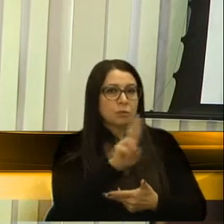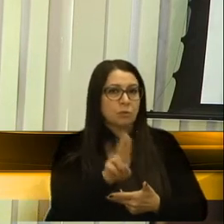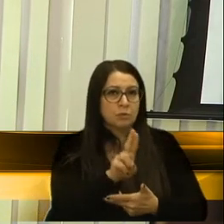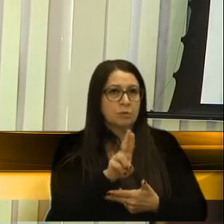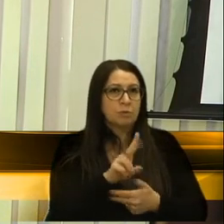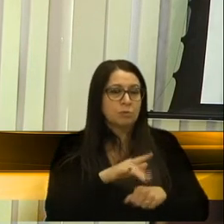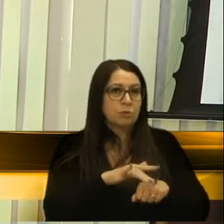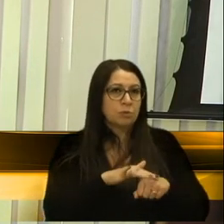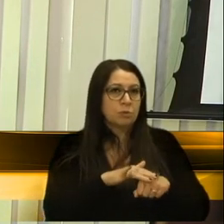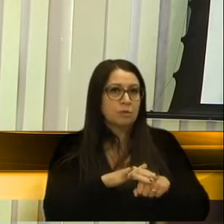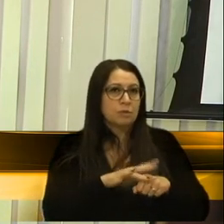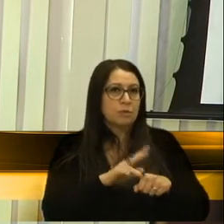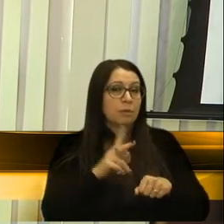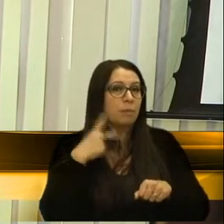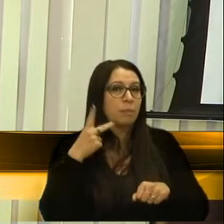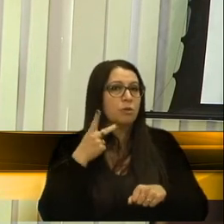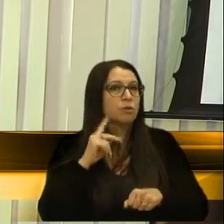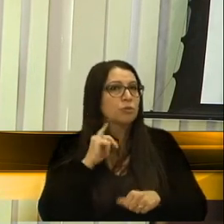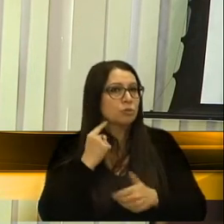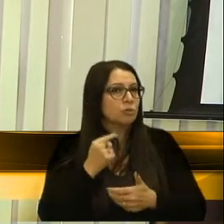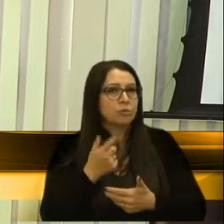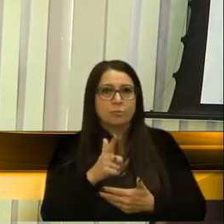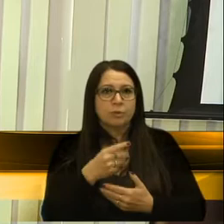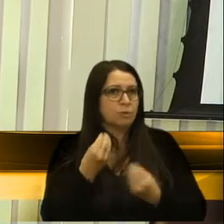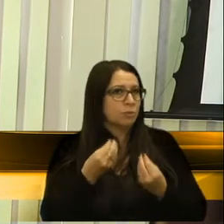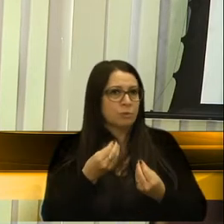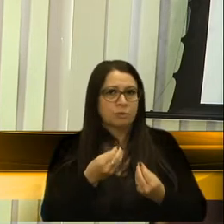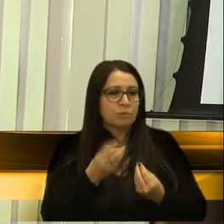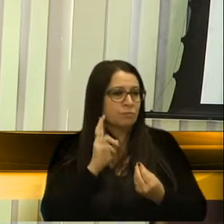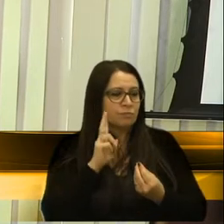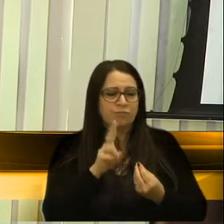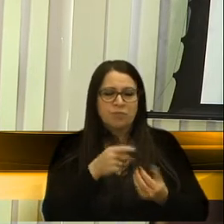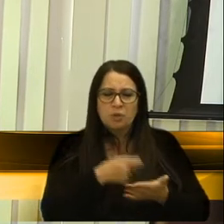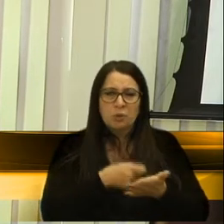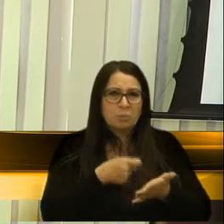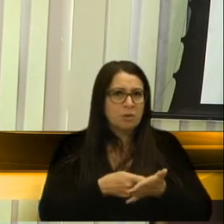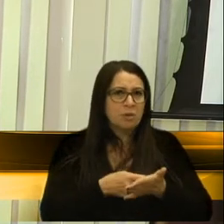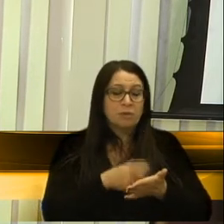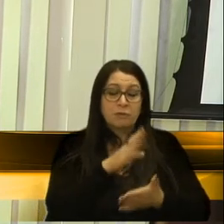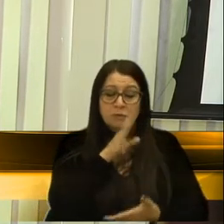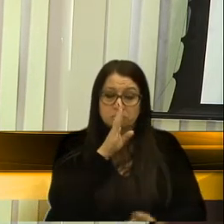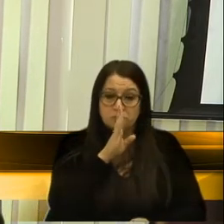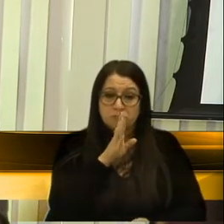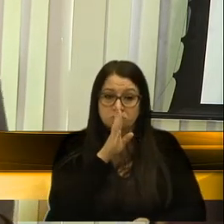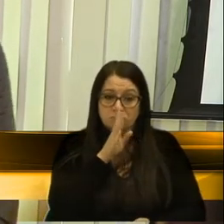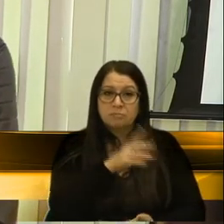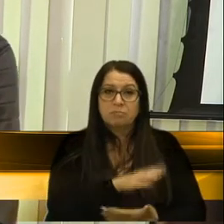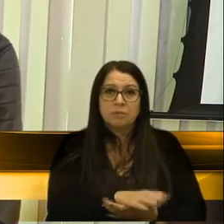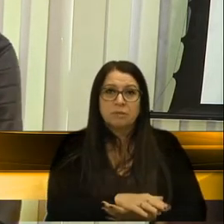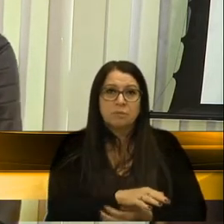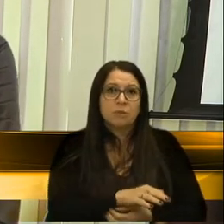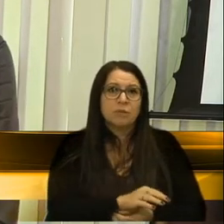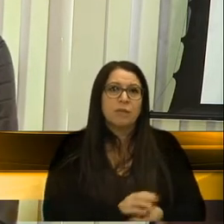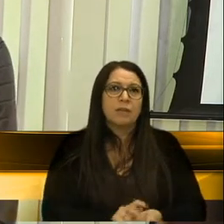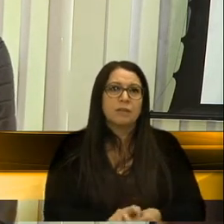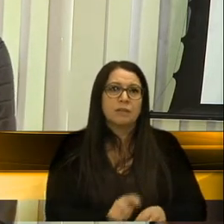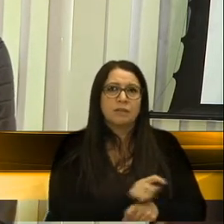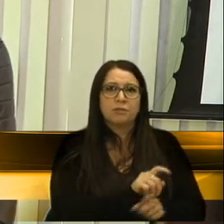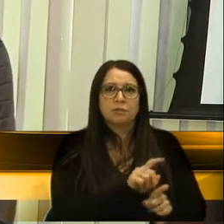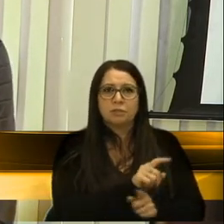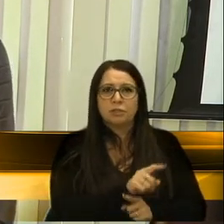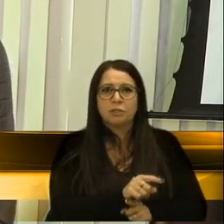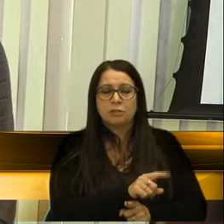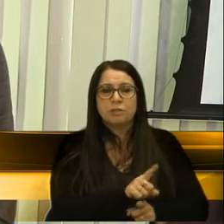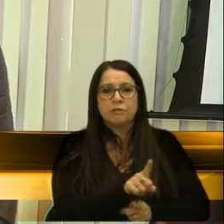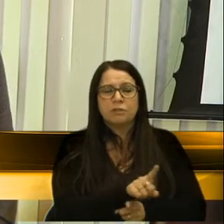doença como politicagem. Não dá. A gente fica assistindo, a gente é cobrado, eu tenho ficado muito quieto, eu tenho ficado muito quieto, mas não dá.